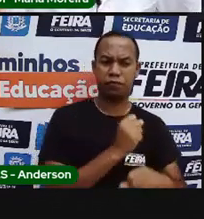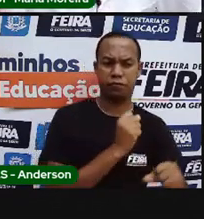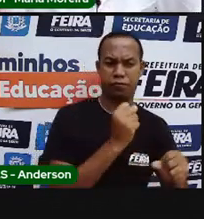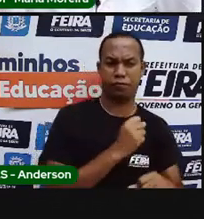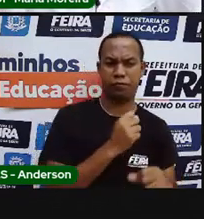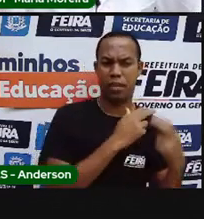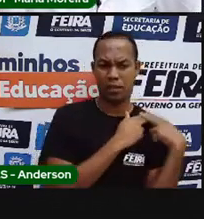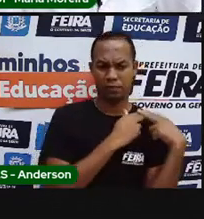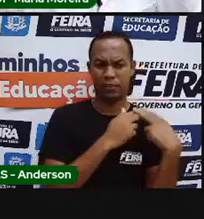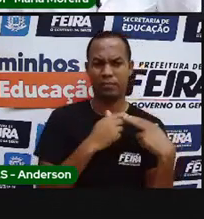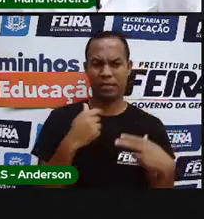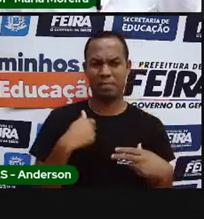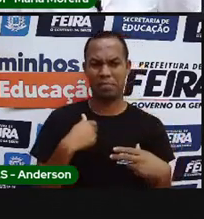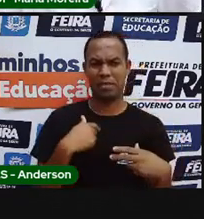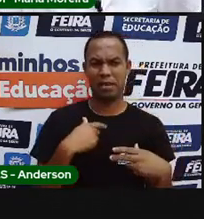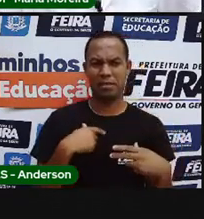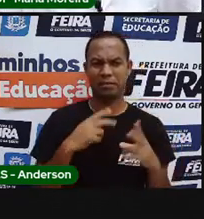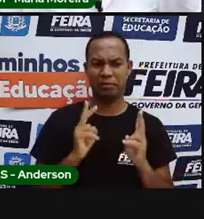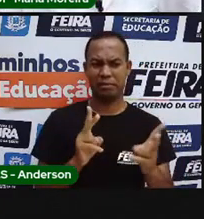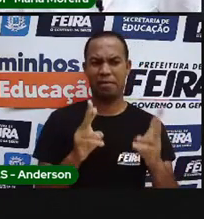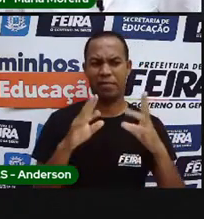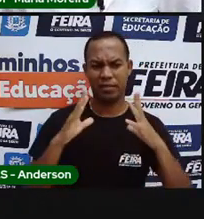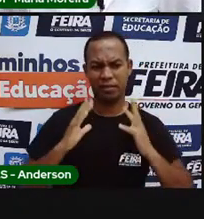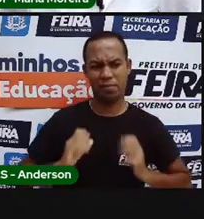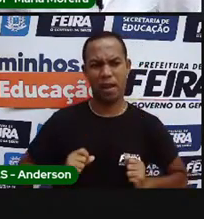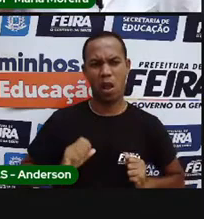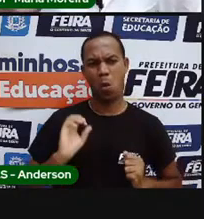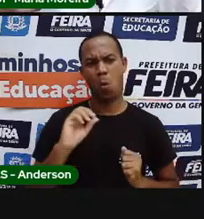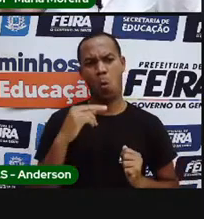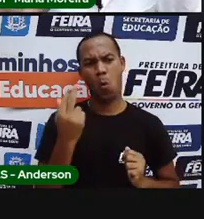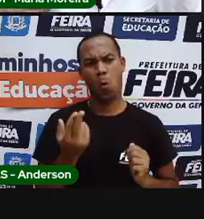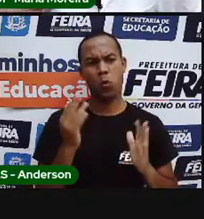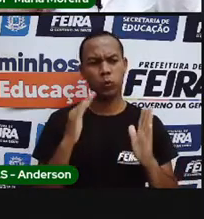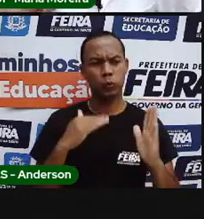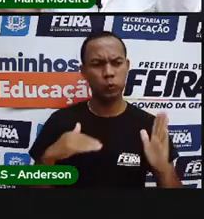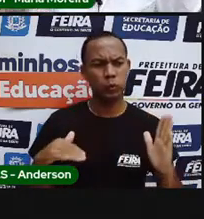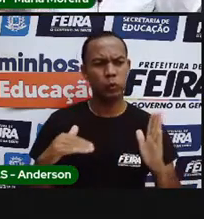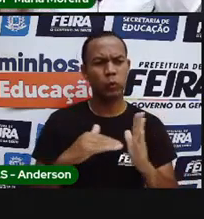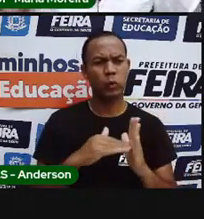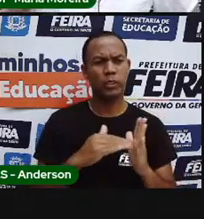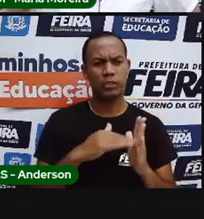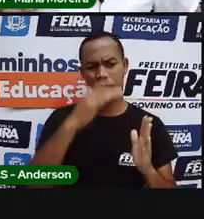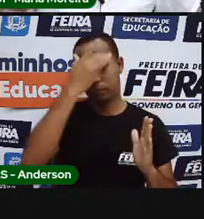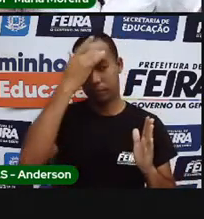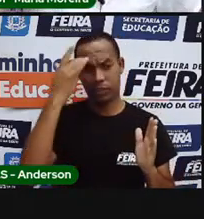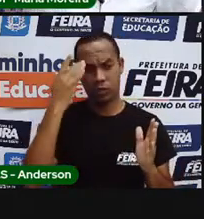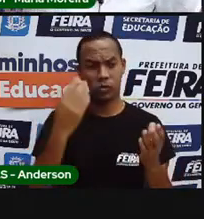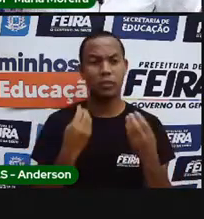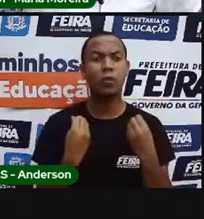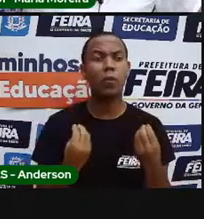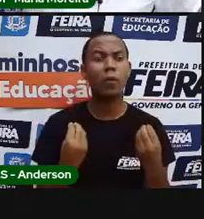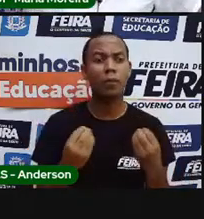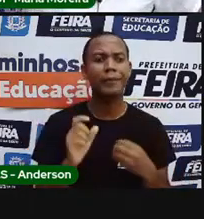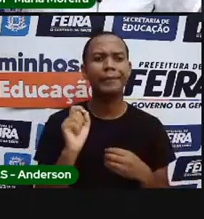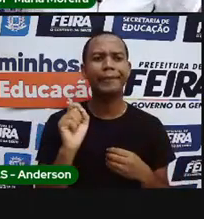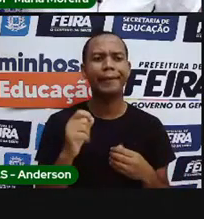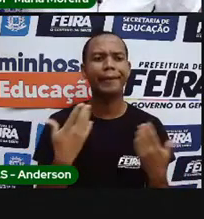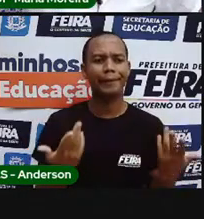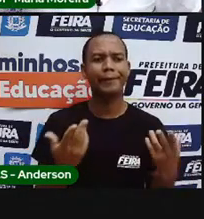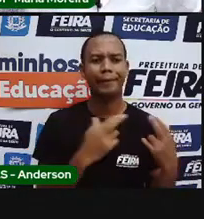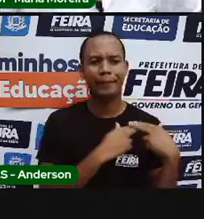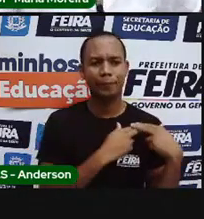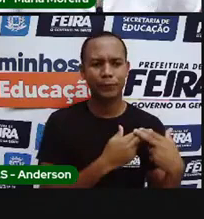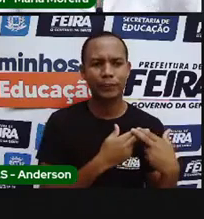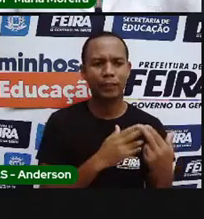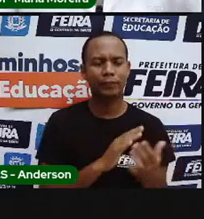Será que de todos? Será que também das instituições públicas? Leia o trabalho das instituições públicas Do funcionário público no vídeo que já